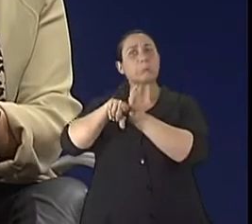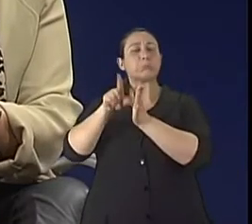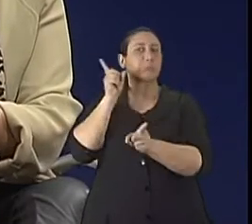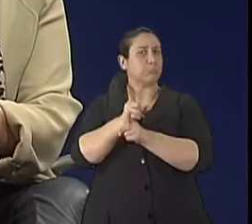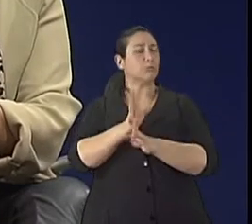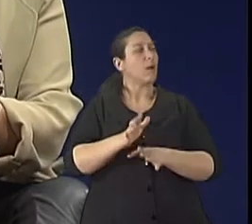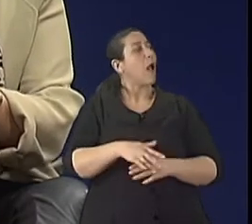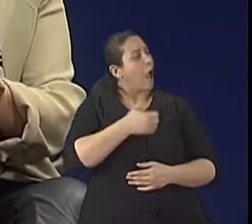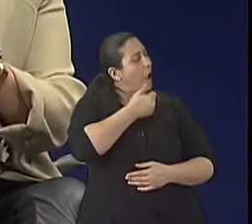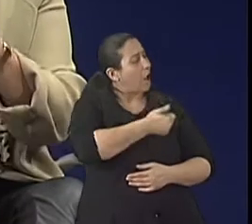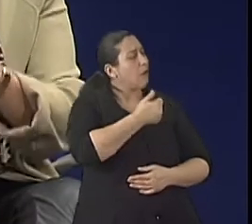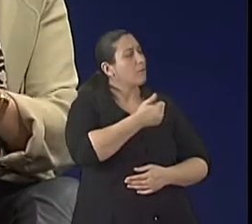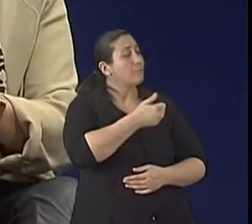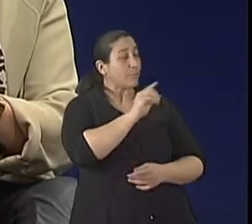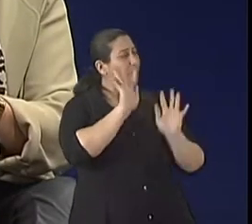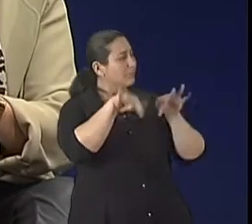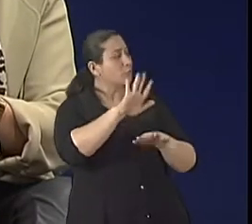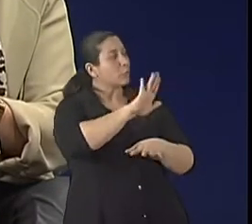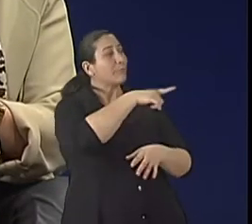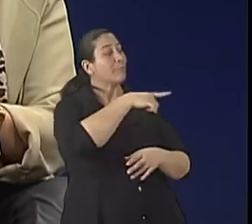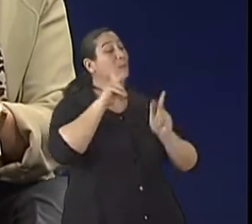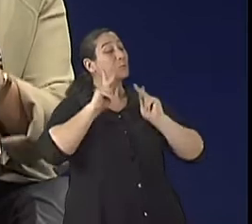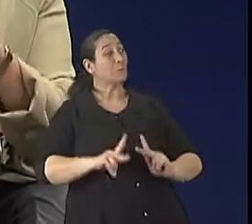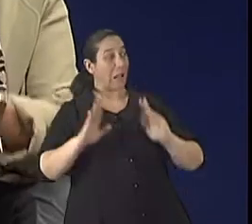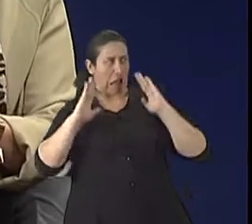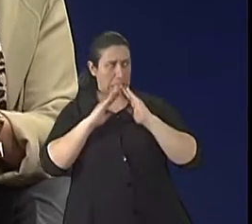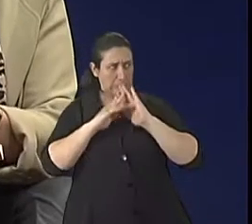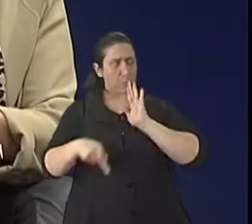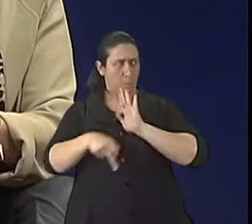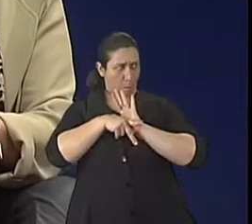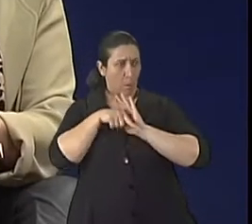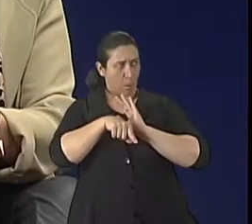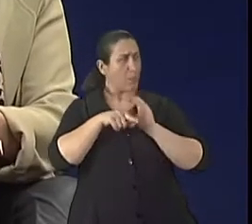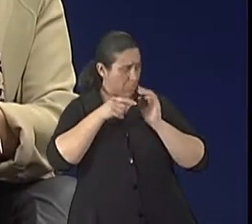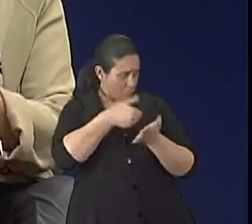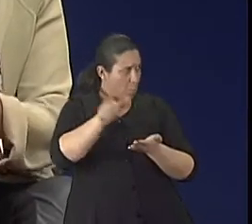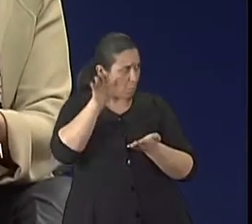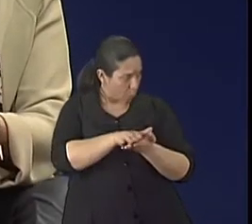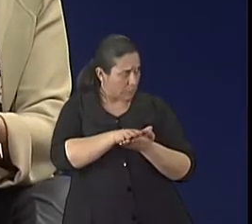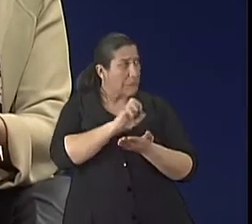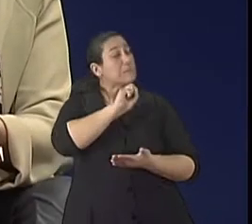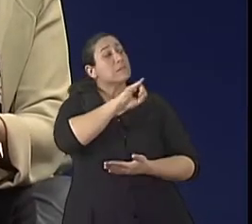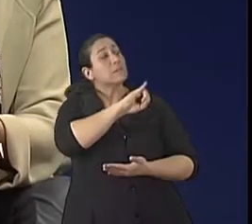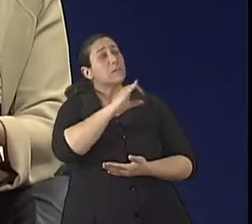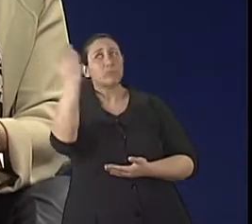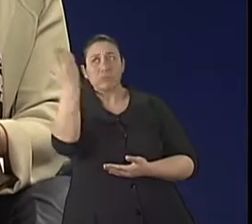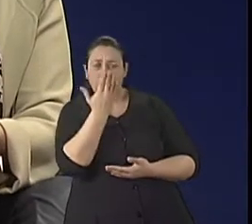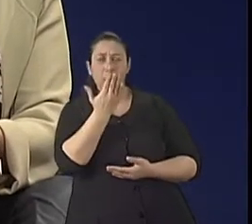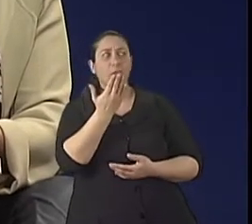bloco calçadas, o proprietário do imóvel, ele é multado se ele recebe a notificação que